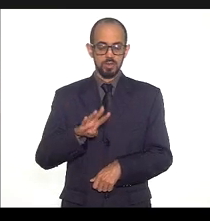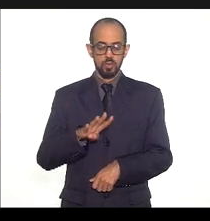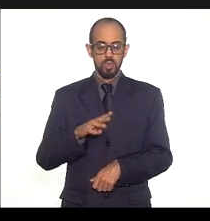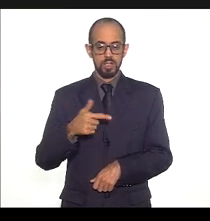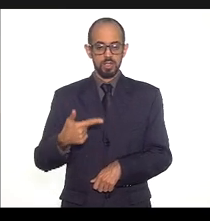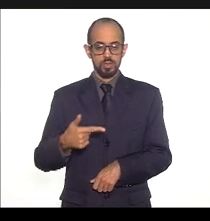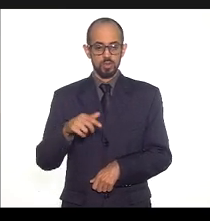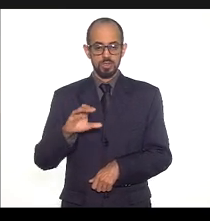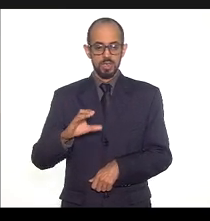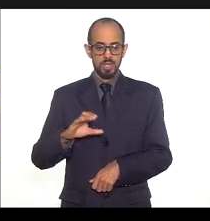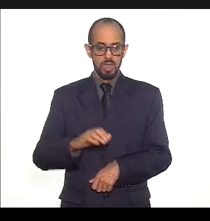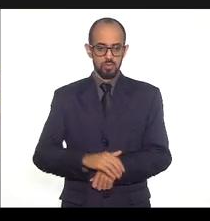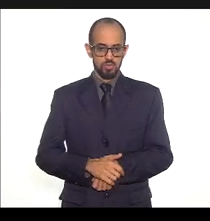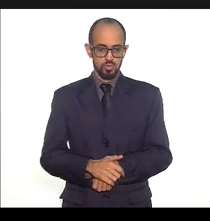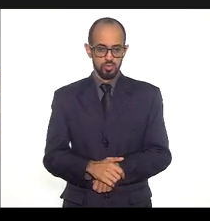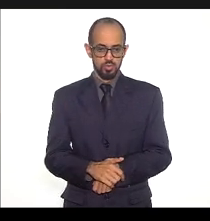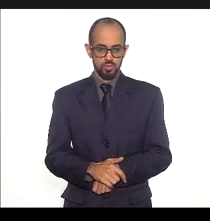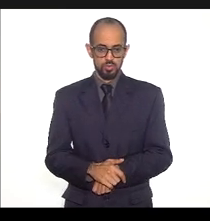centavos